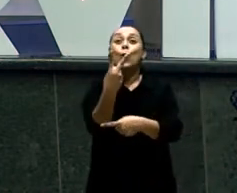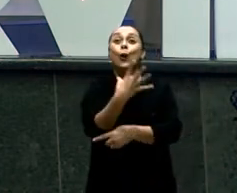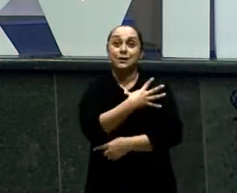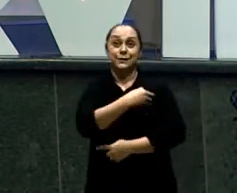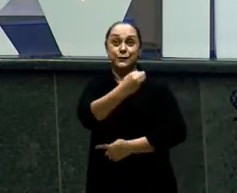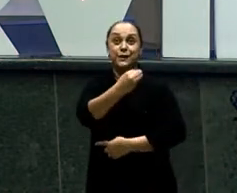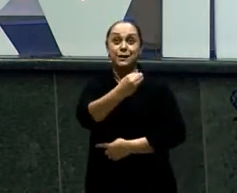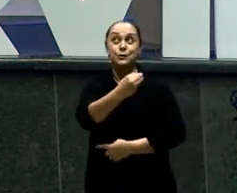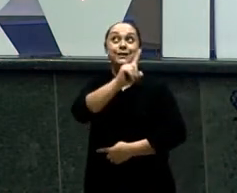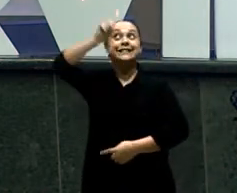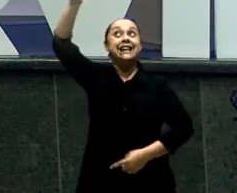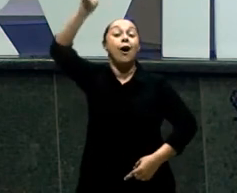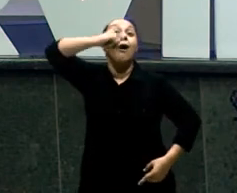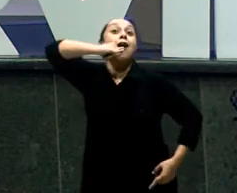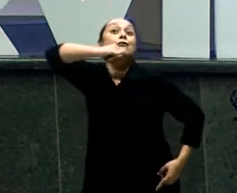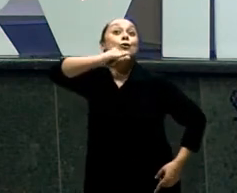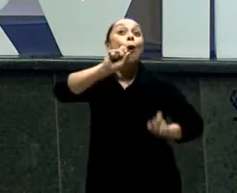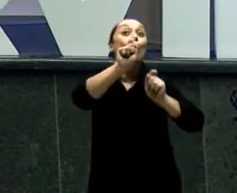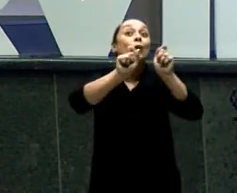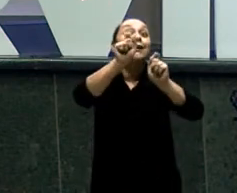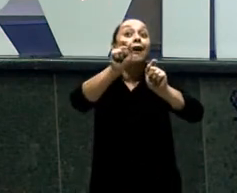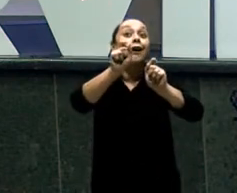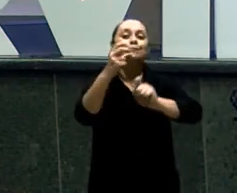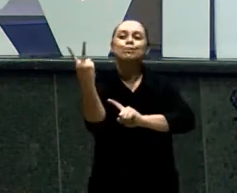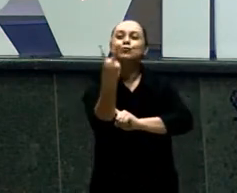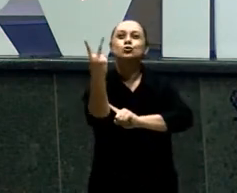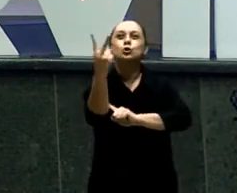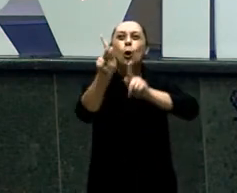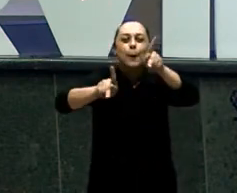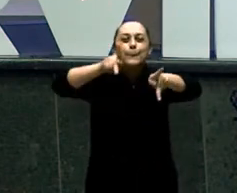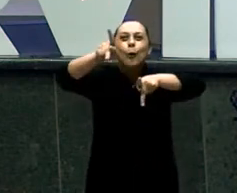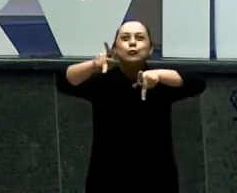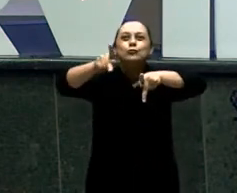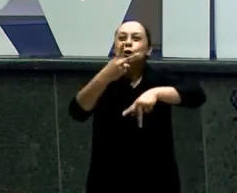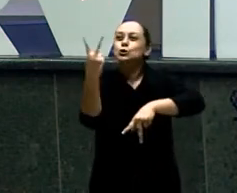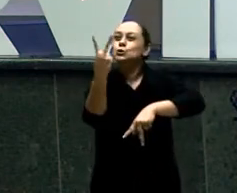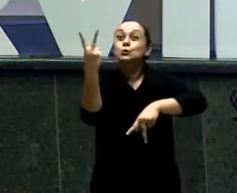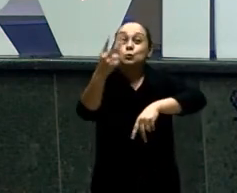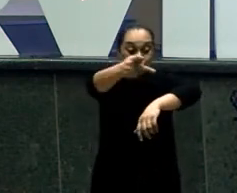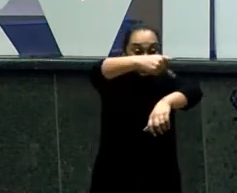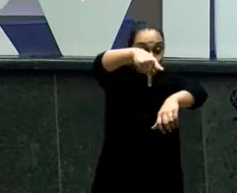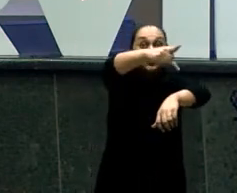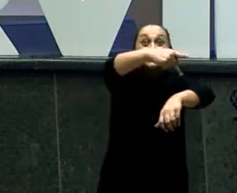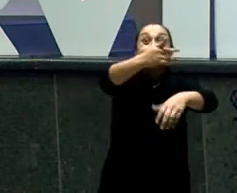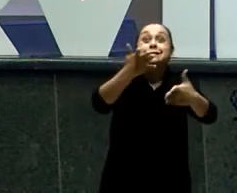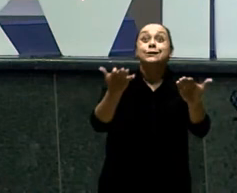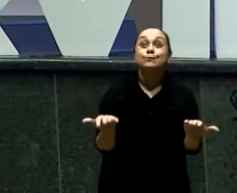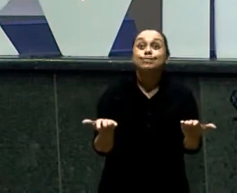Nações Esse é o problema A Bíblia diz No livro de Salmos Que os filhos São como flechas